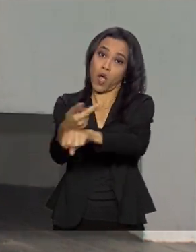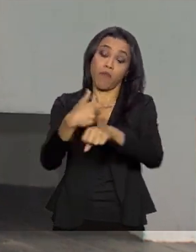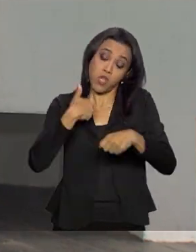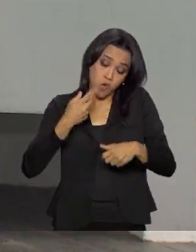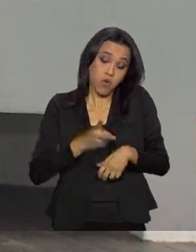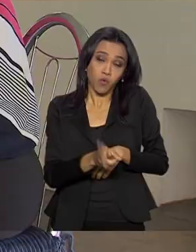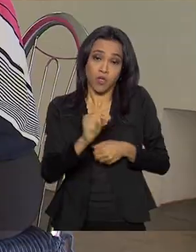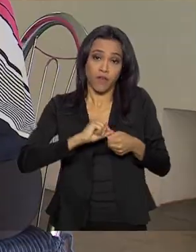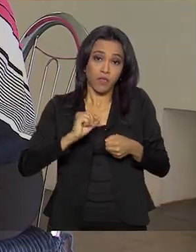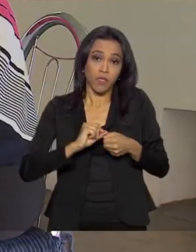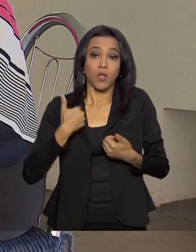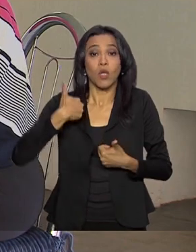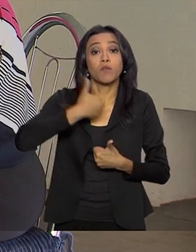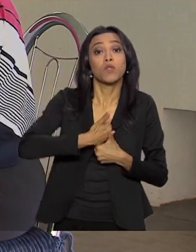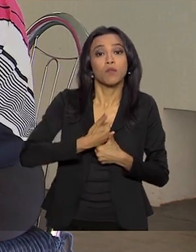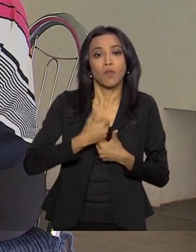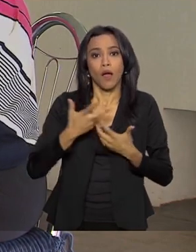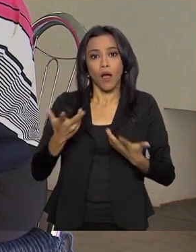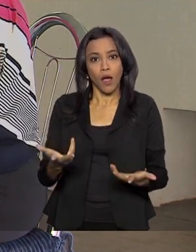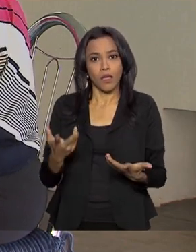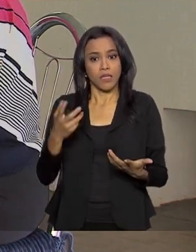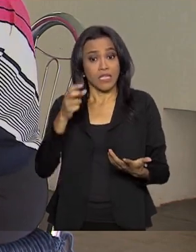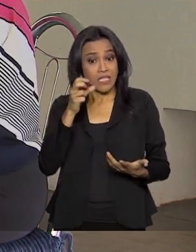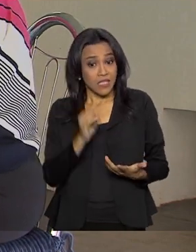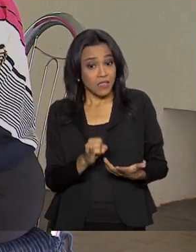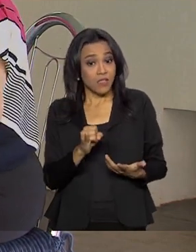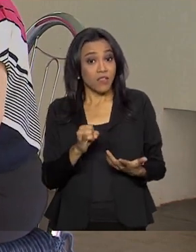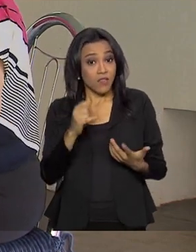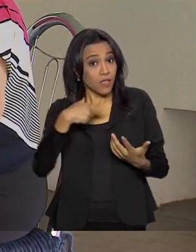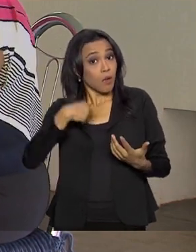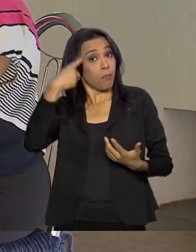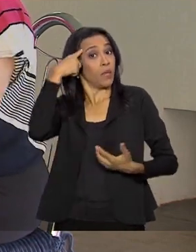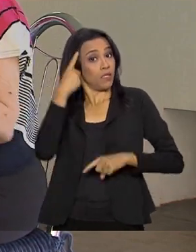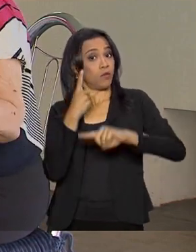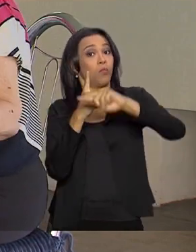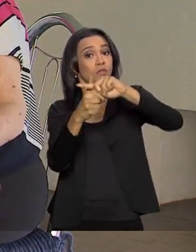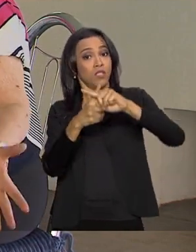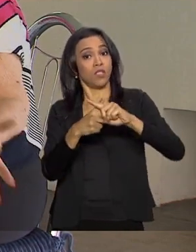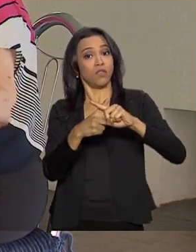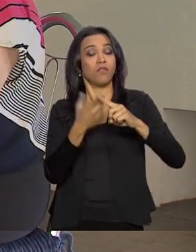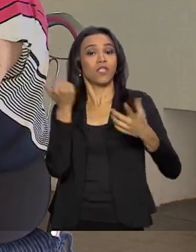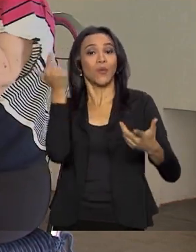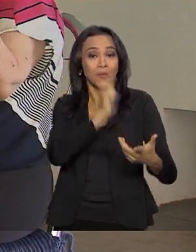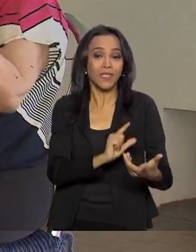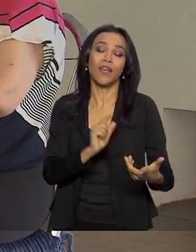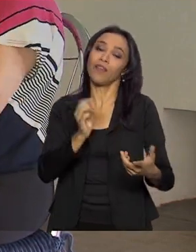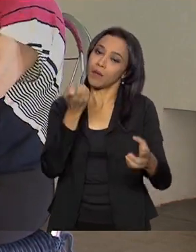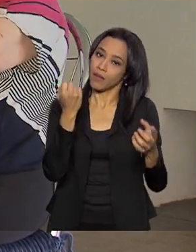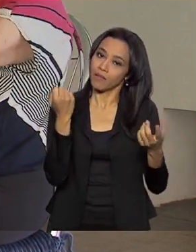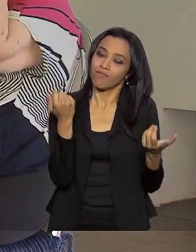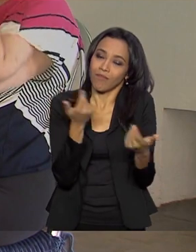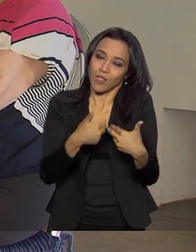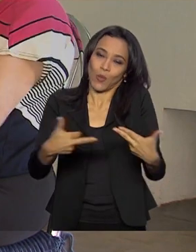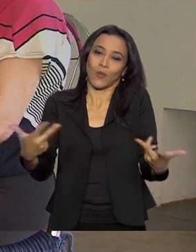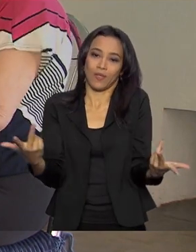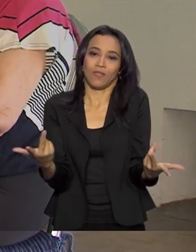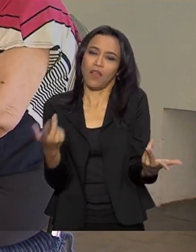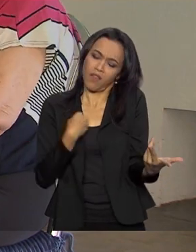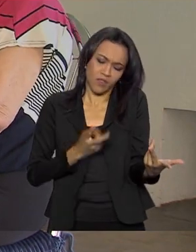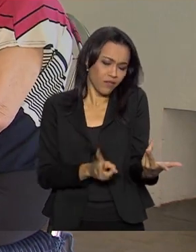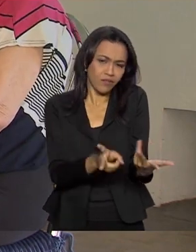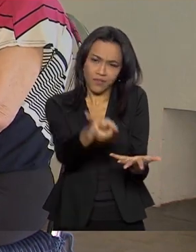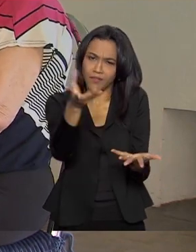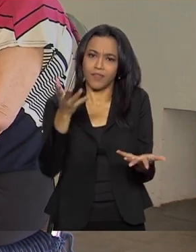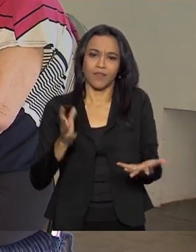outros a fazerem. Se você está com coisa positiva, você atrai coisa positiva. Aí você vai em frente.